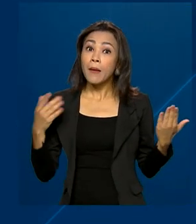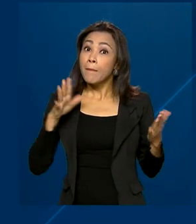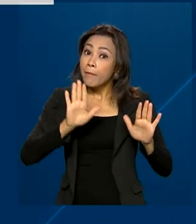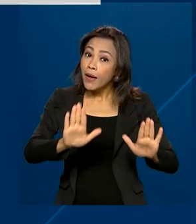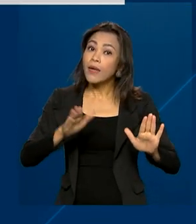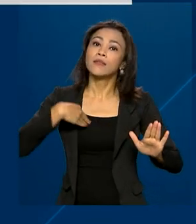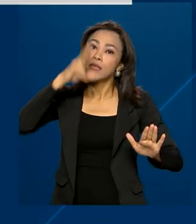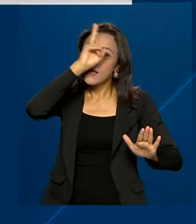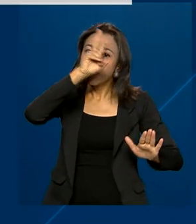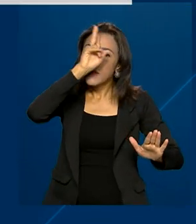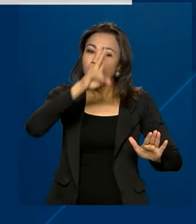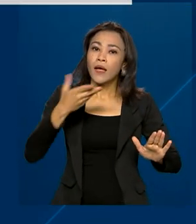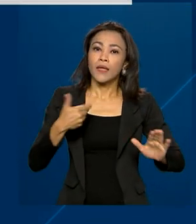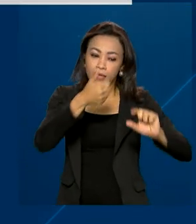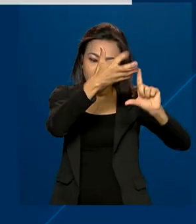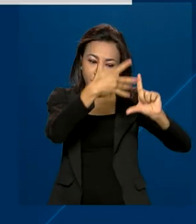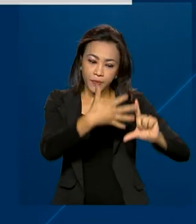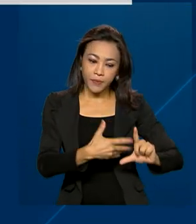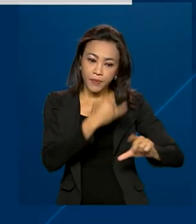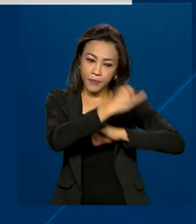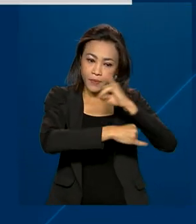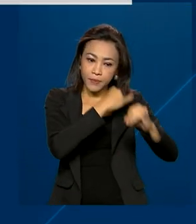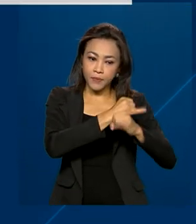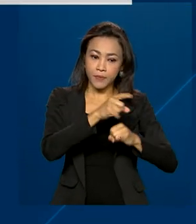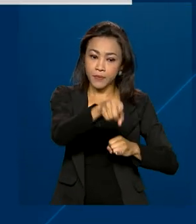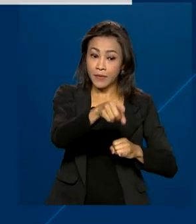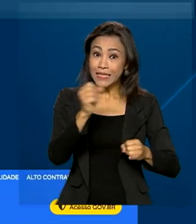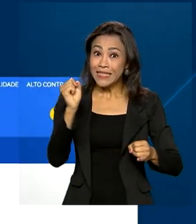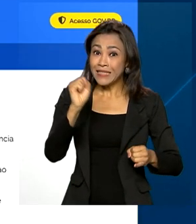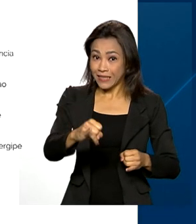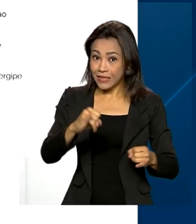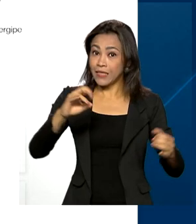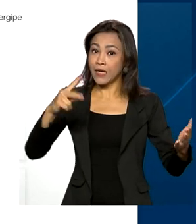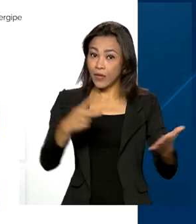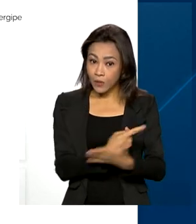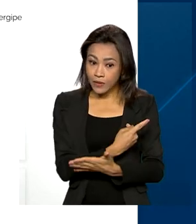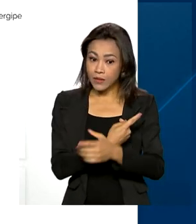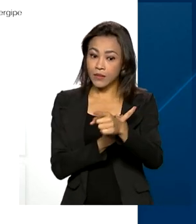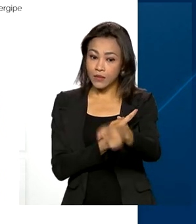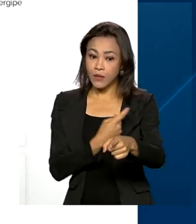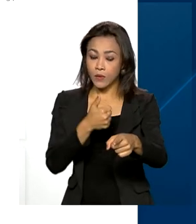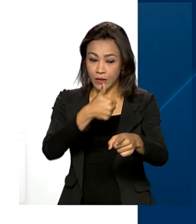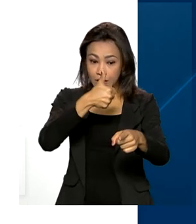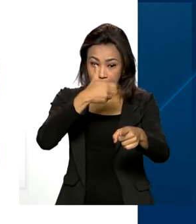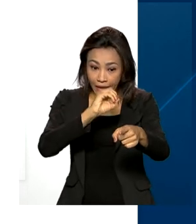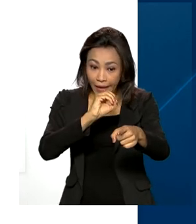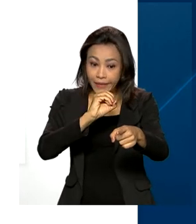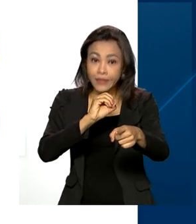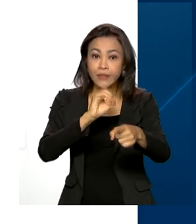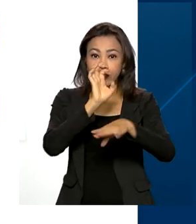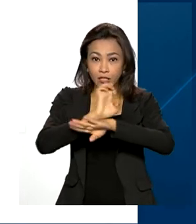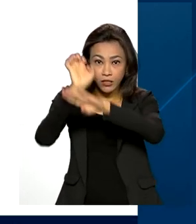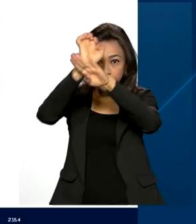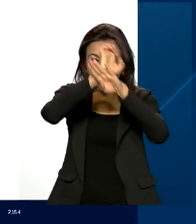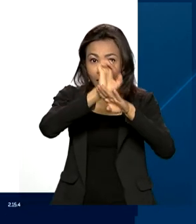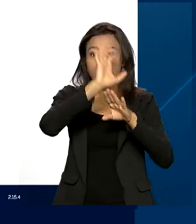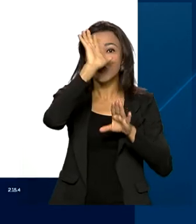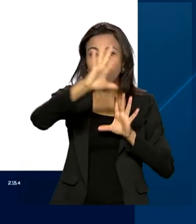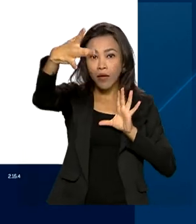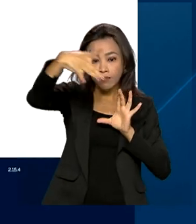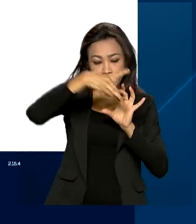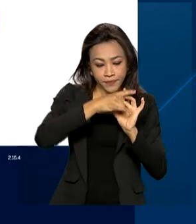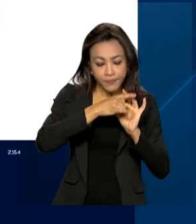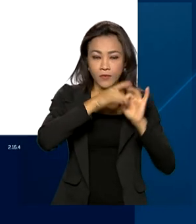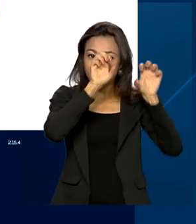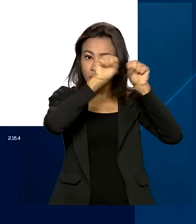as ocorrências virtuais só podem ser feitas se o fato tiver ocorrido em um dos dez estados brasileiros já integrados ao